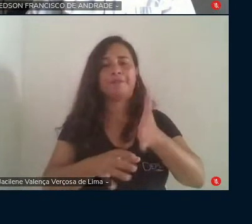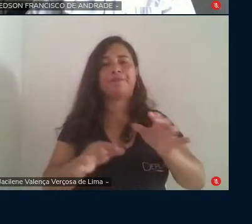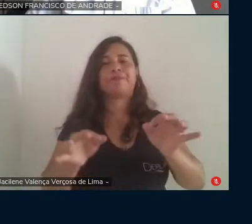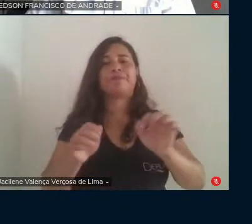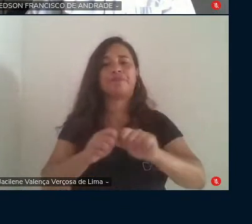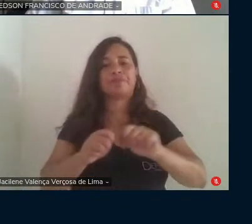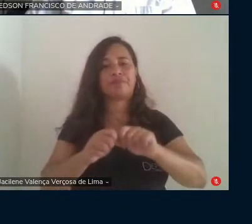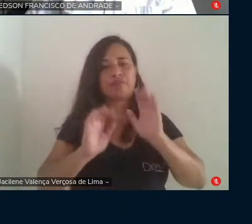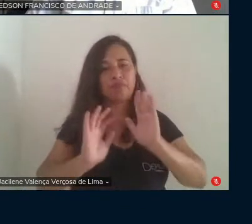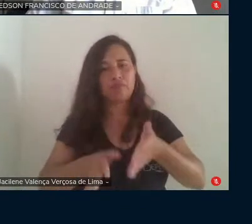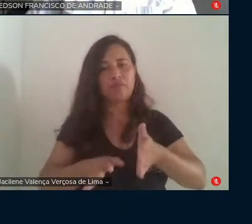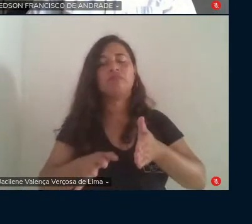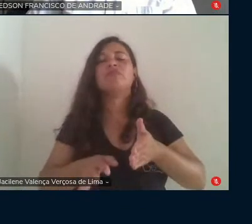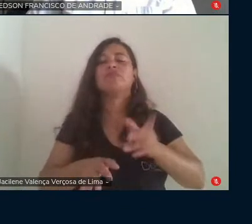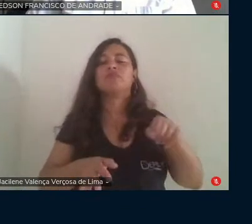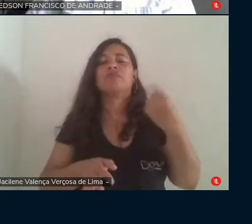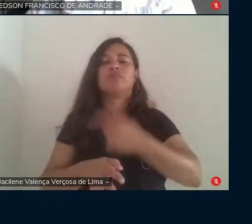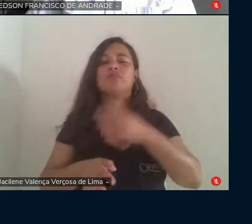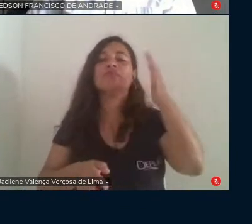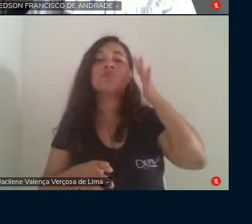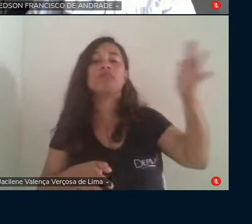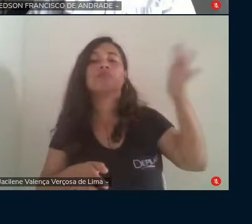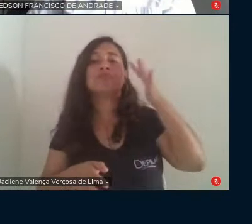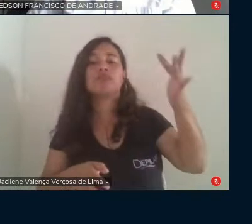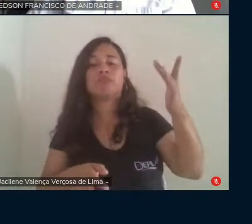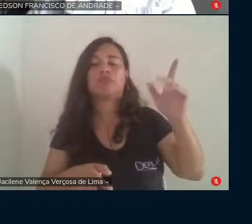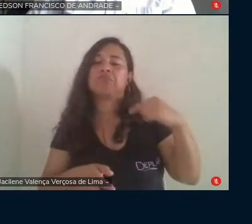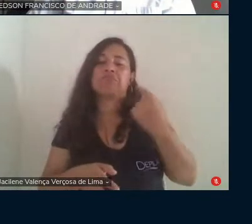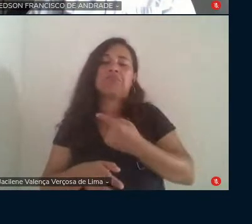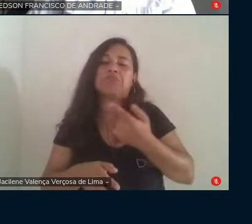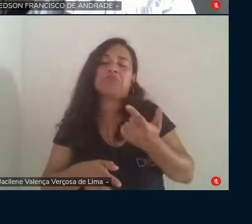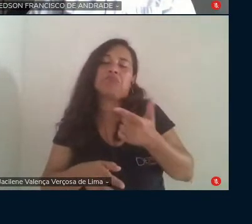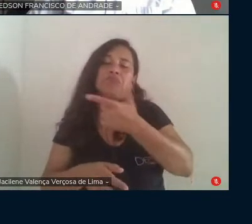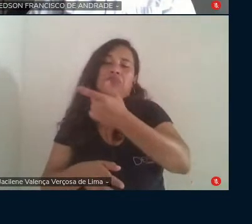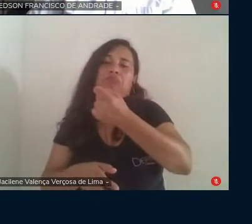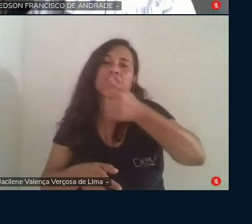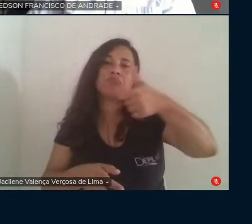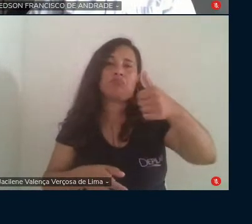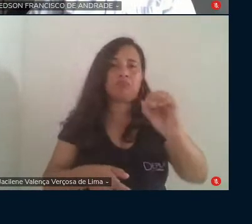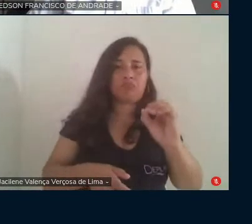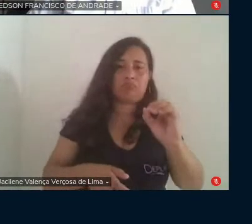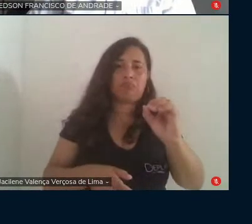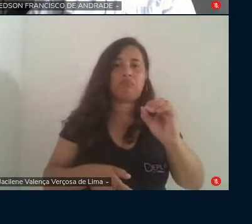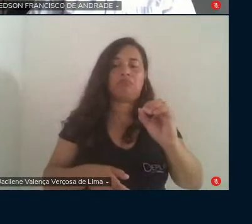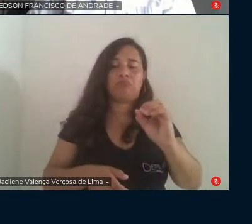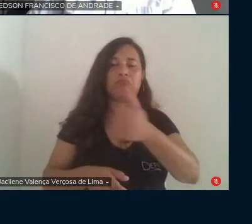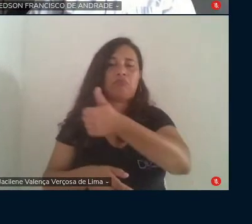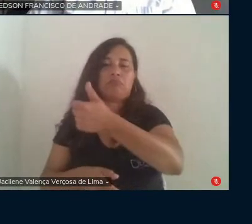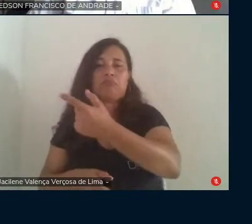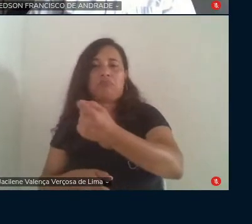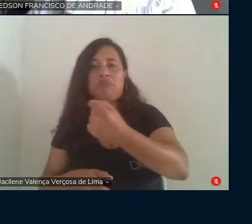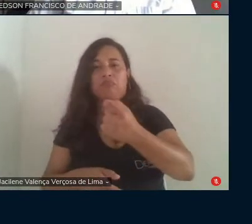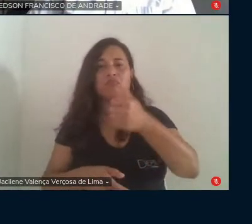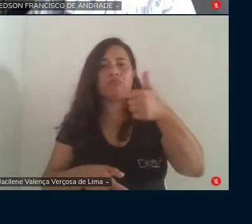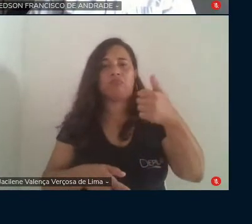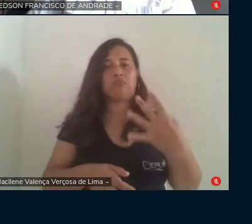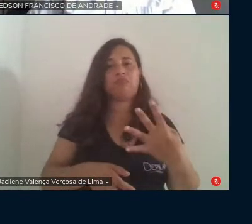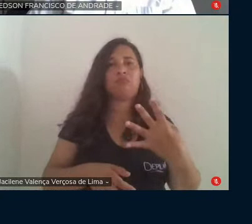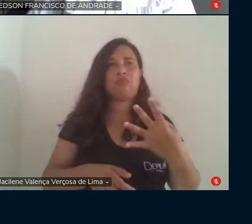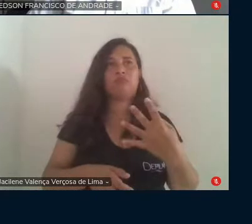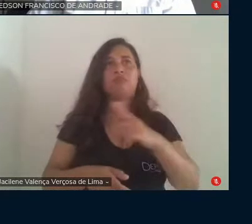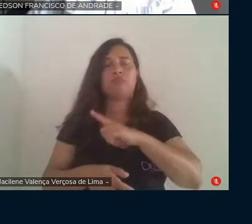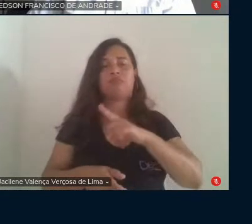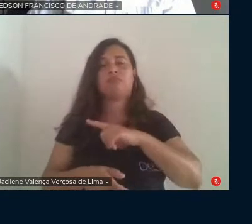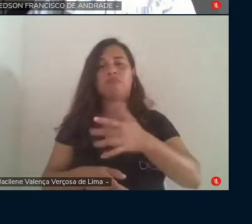de forma como nós pensamos e realizamos em 2010 e 2014, com as entidades da sociedade civil